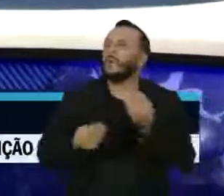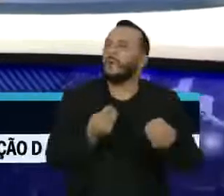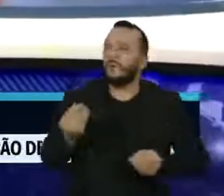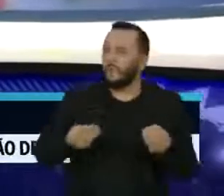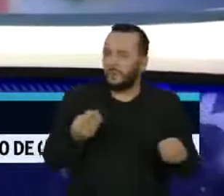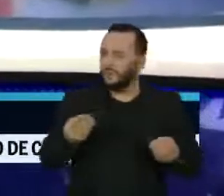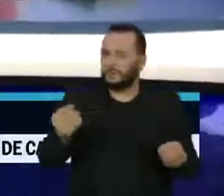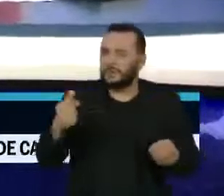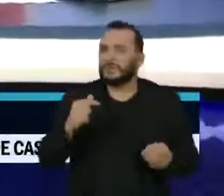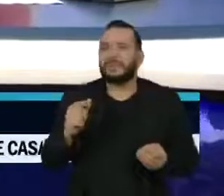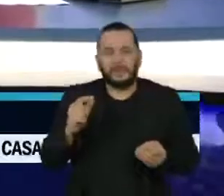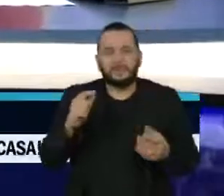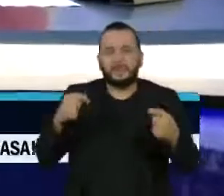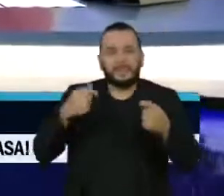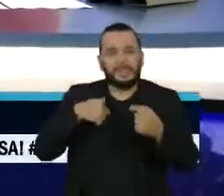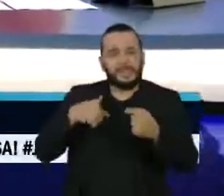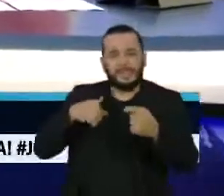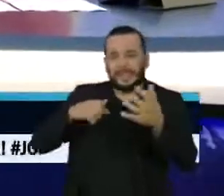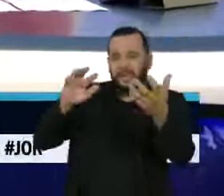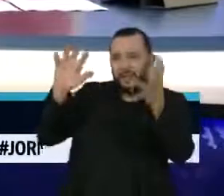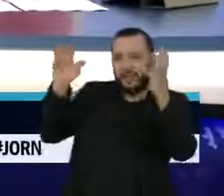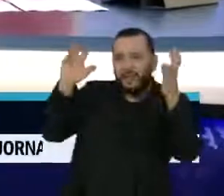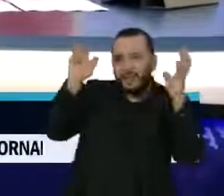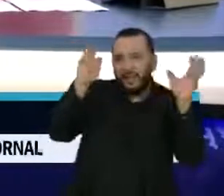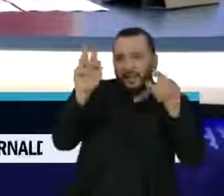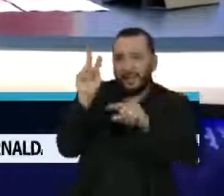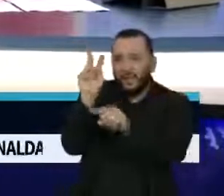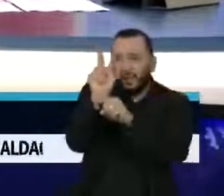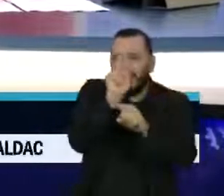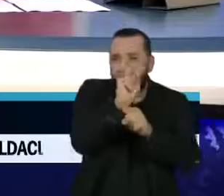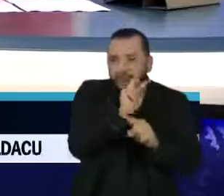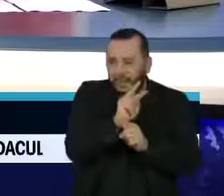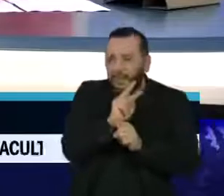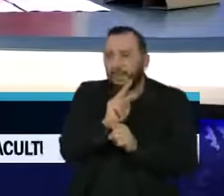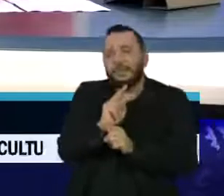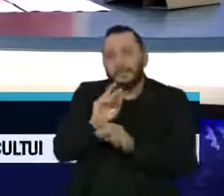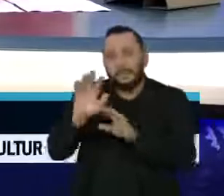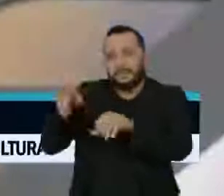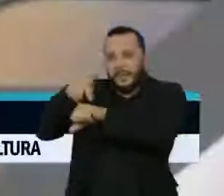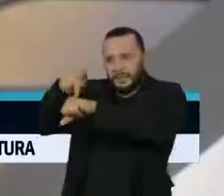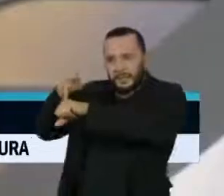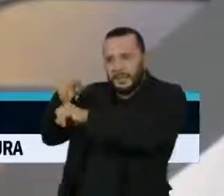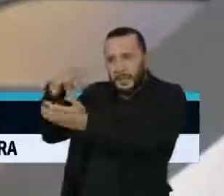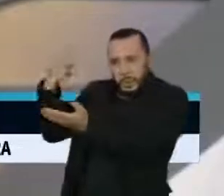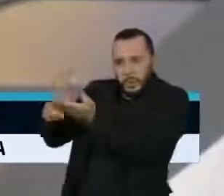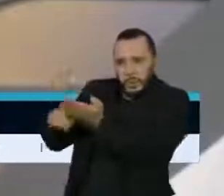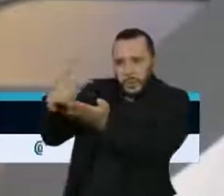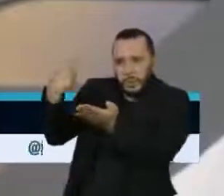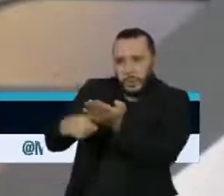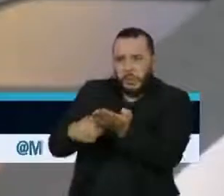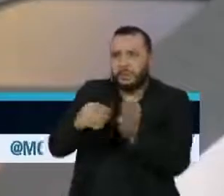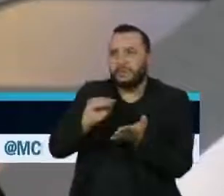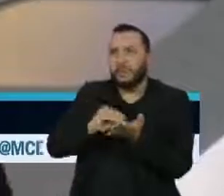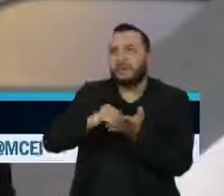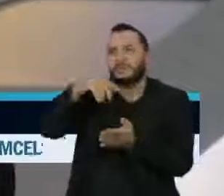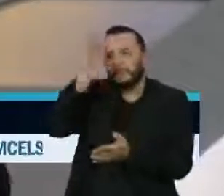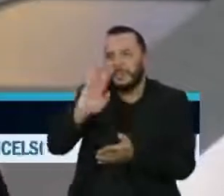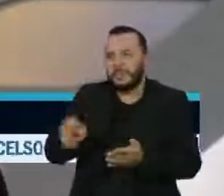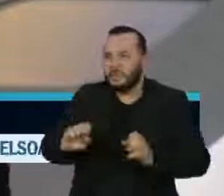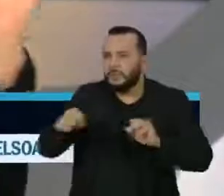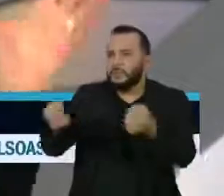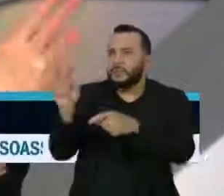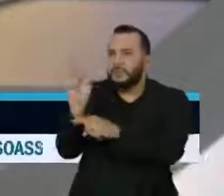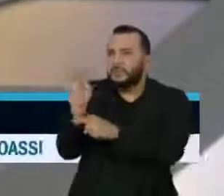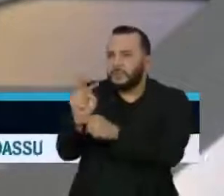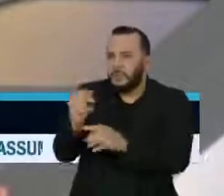emergência climática sem que o Brasil faça parte desse esforço. Acho que é impossível, você fala nesse assunto, a primeira